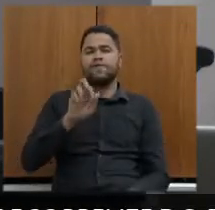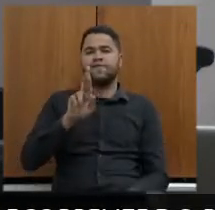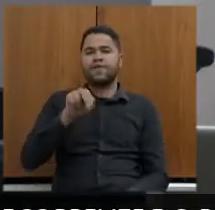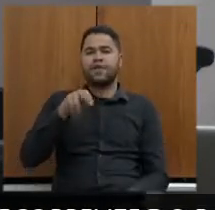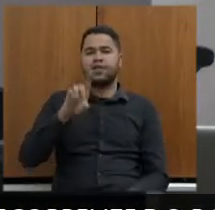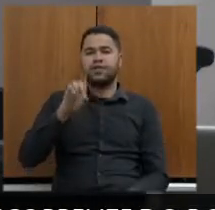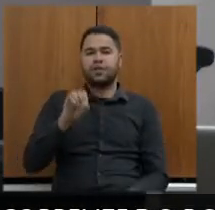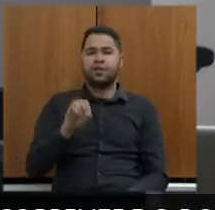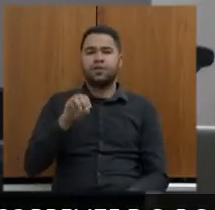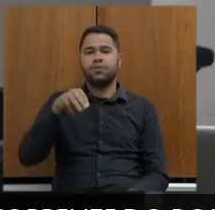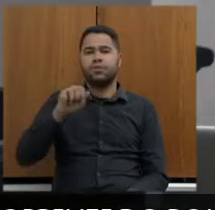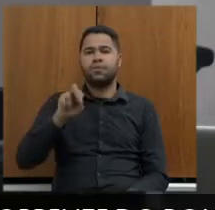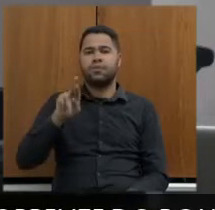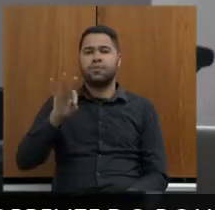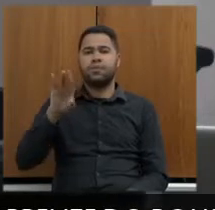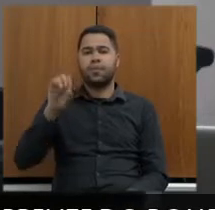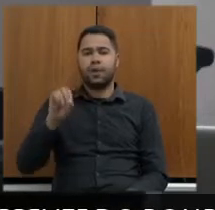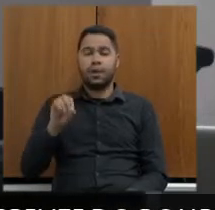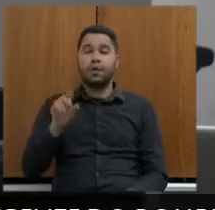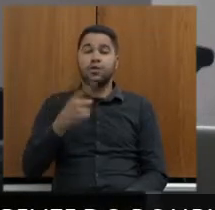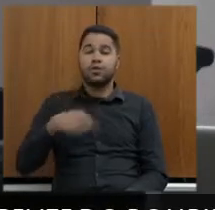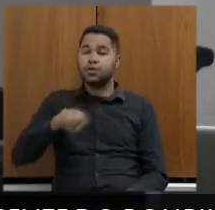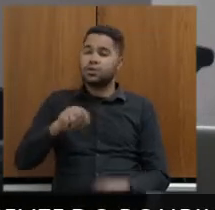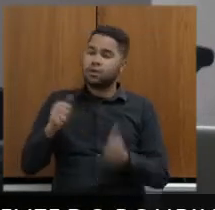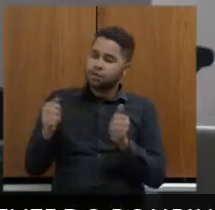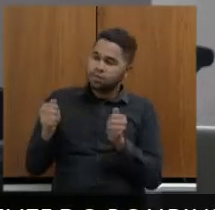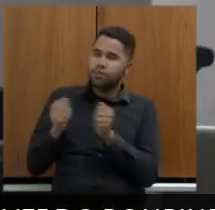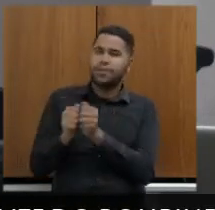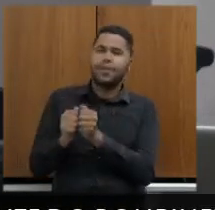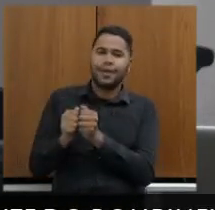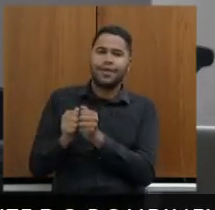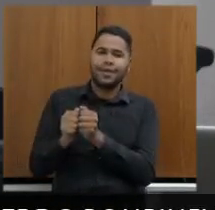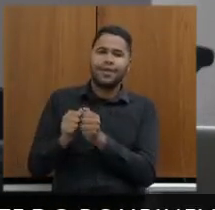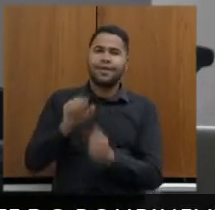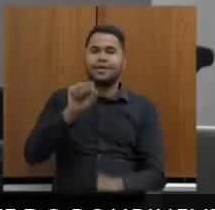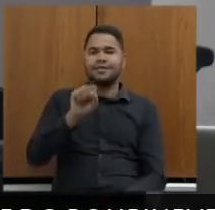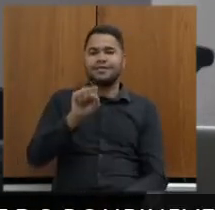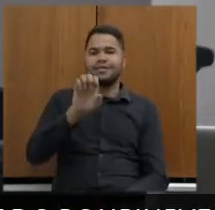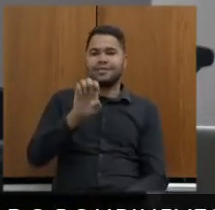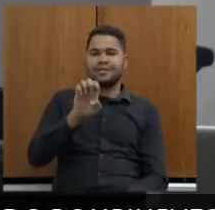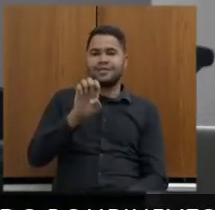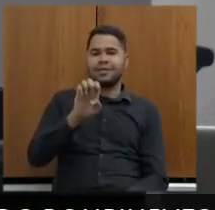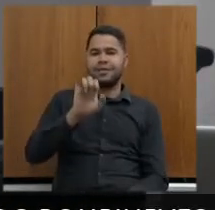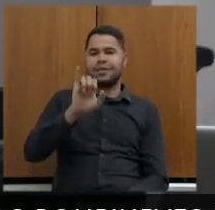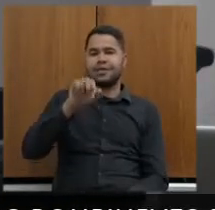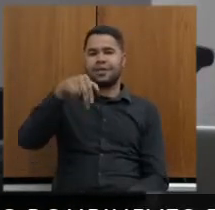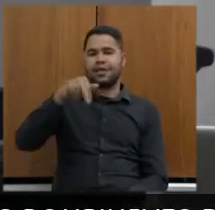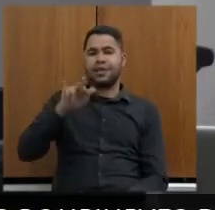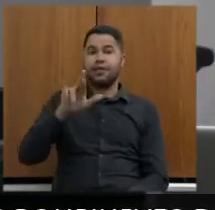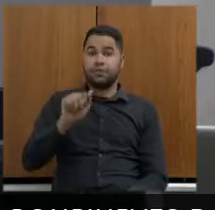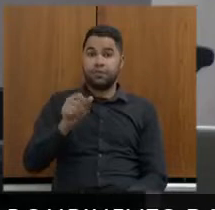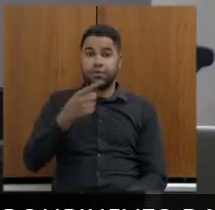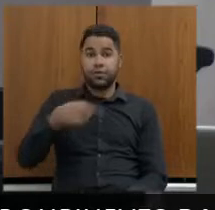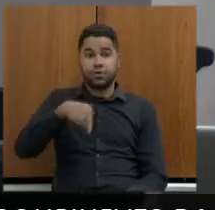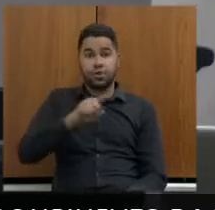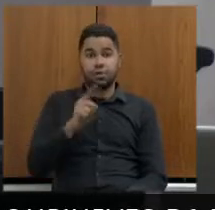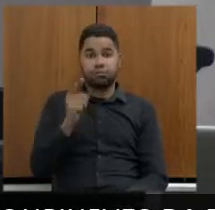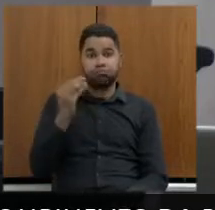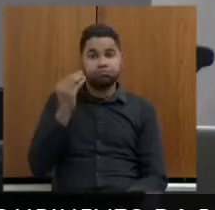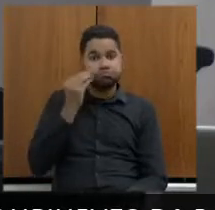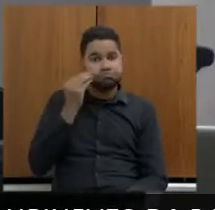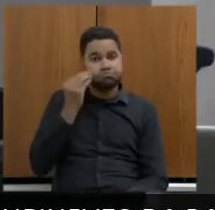que nós nos aproximamos da secretaria da CEINFRA para que previamente a essas remoções nós tentemos